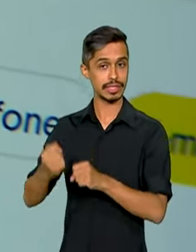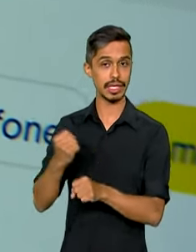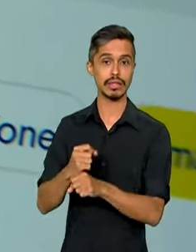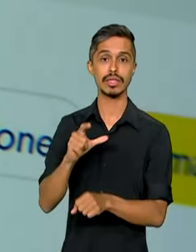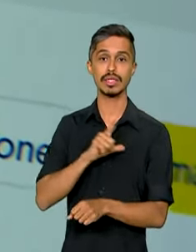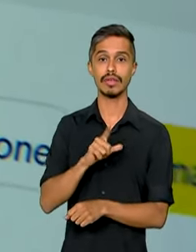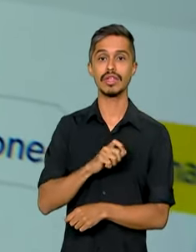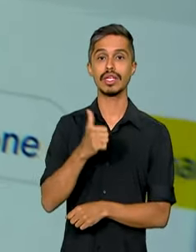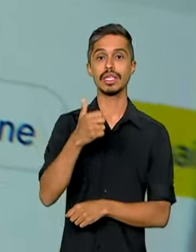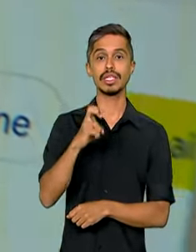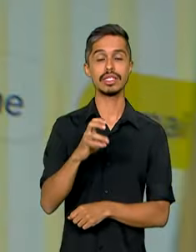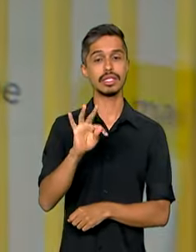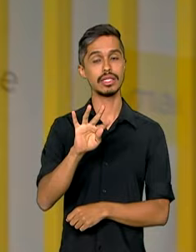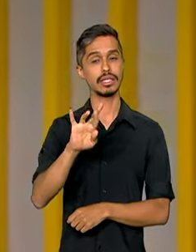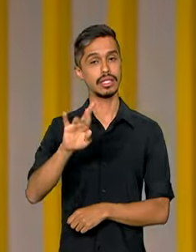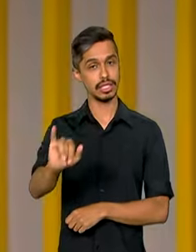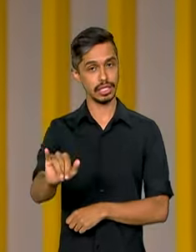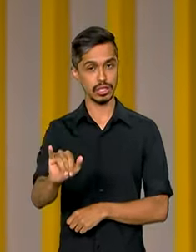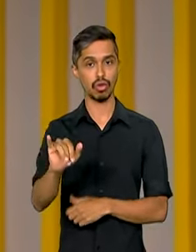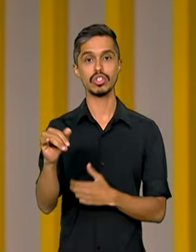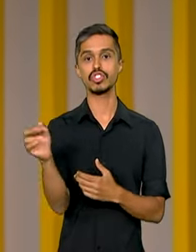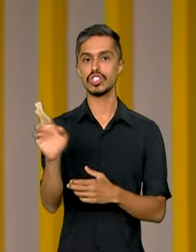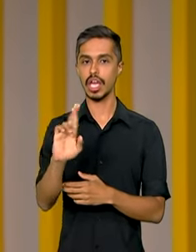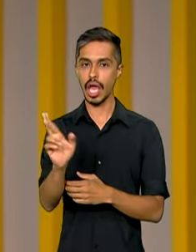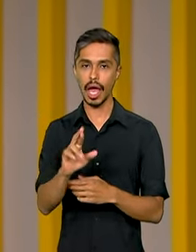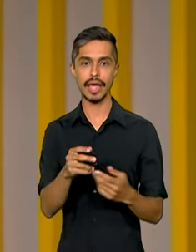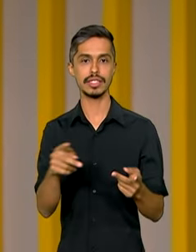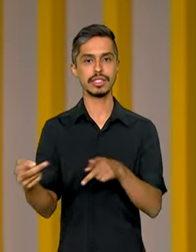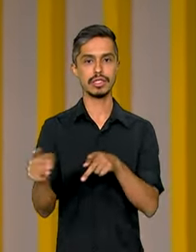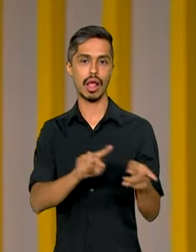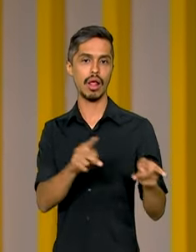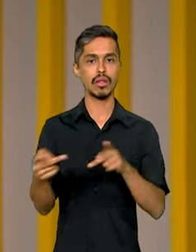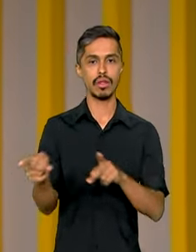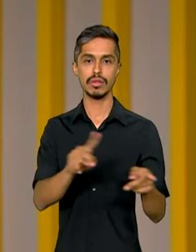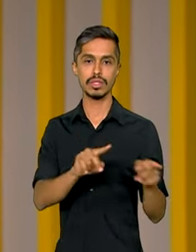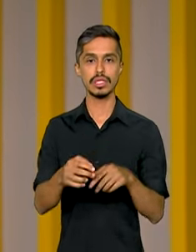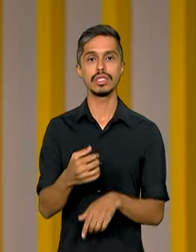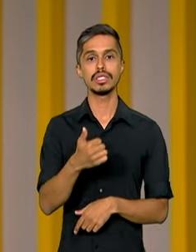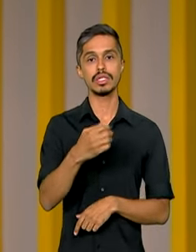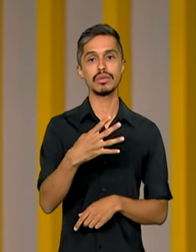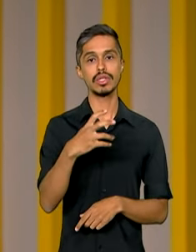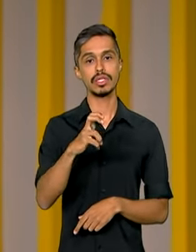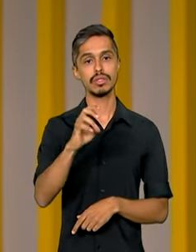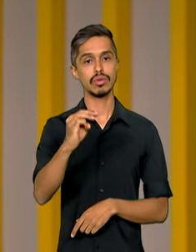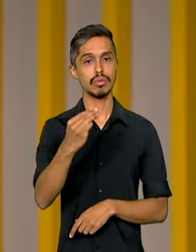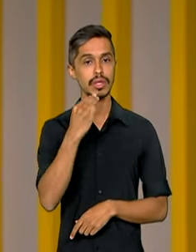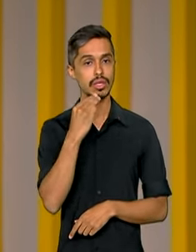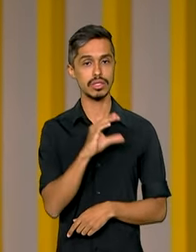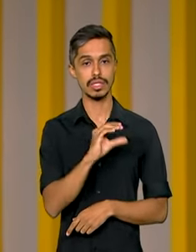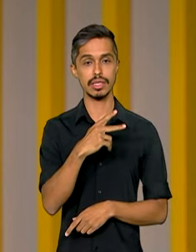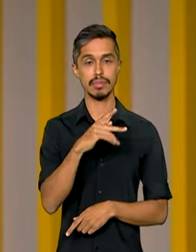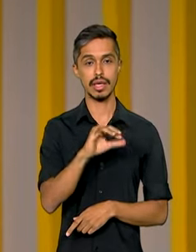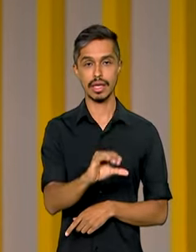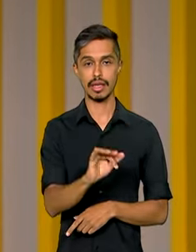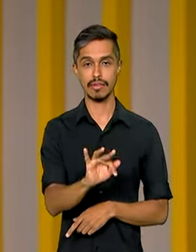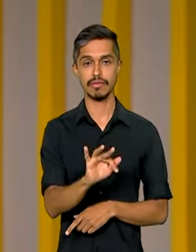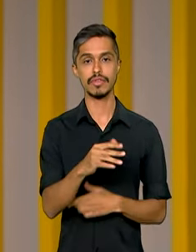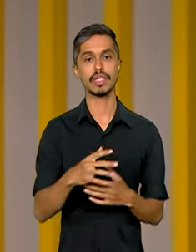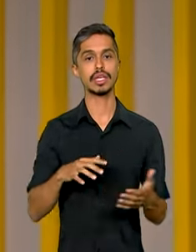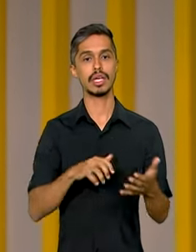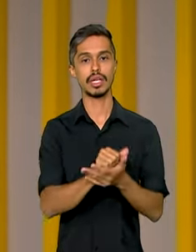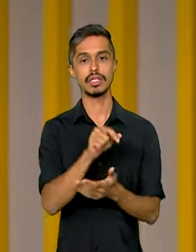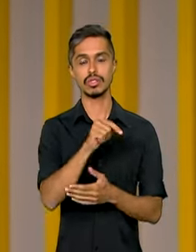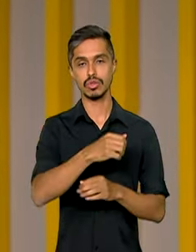R$ 15 trilhões movimentados, com quase 145 milhões de CPFs cadastrados